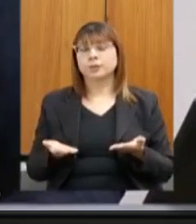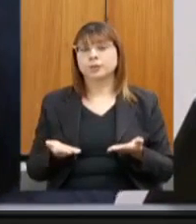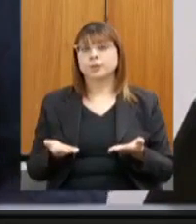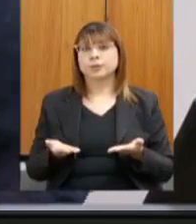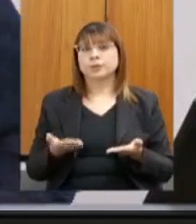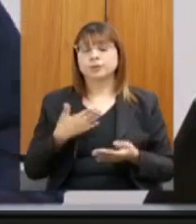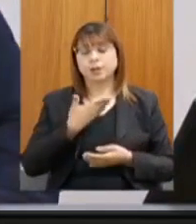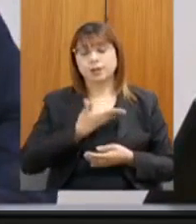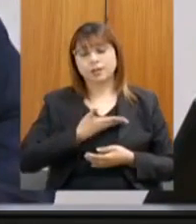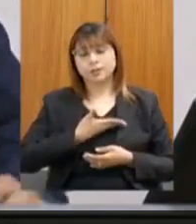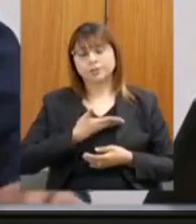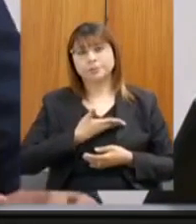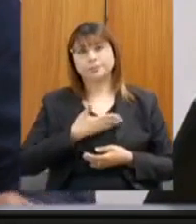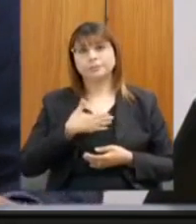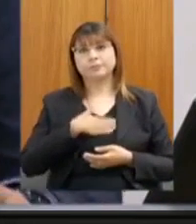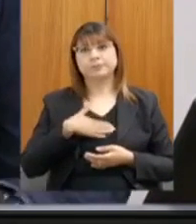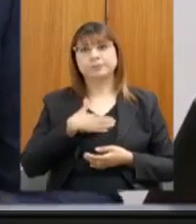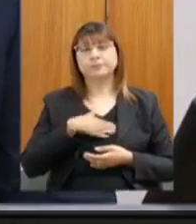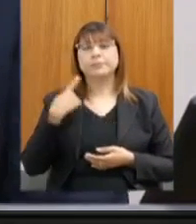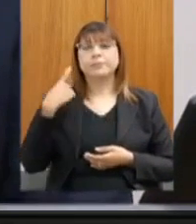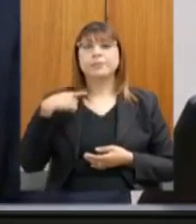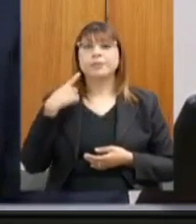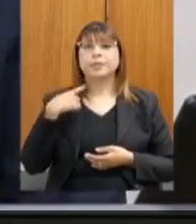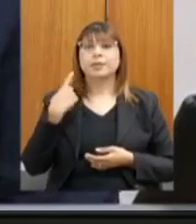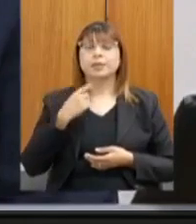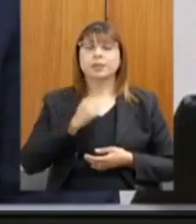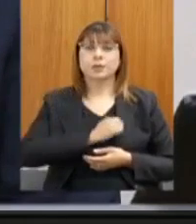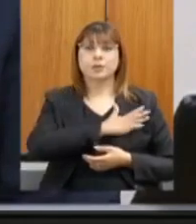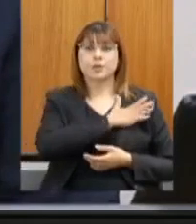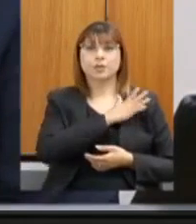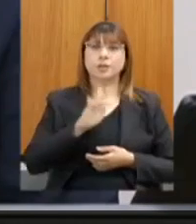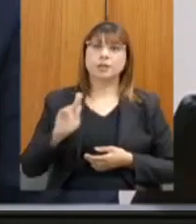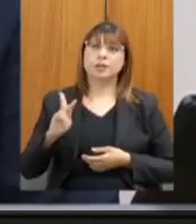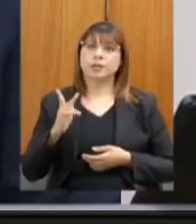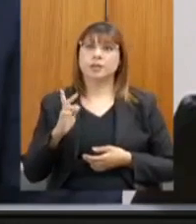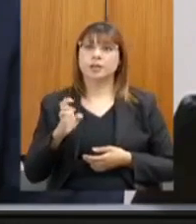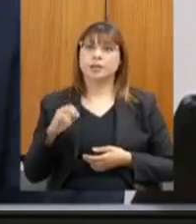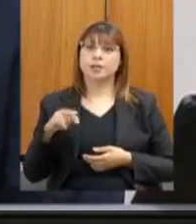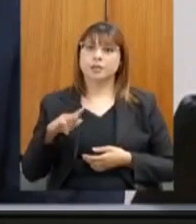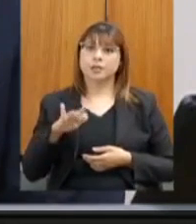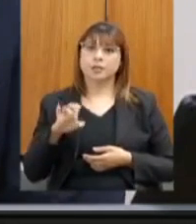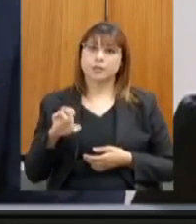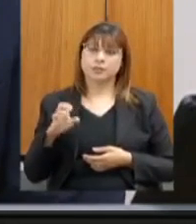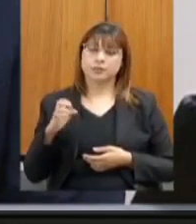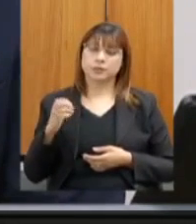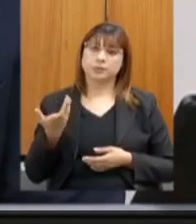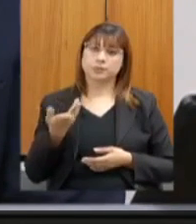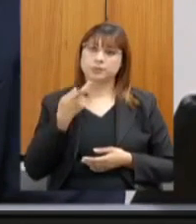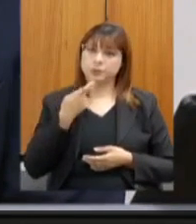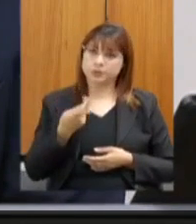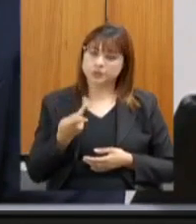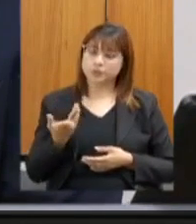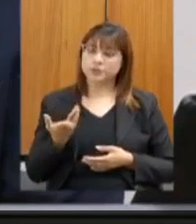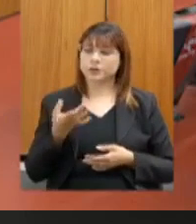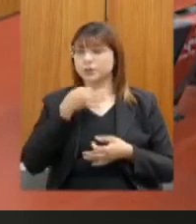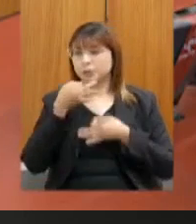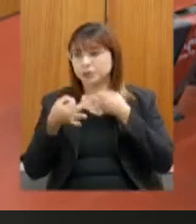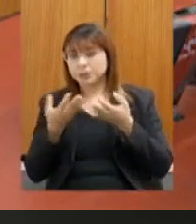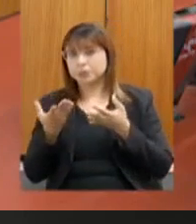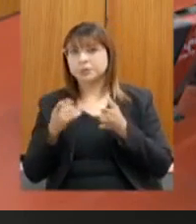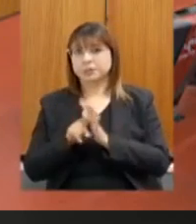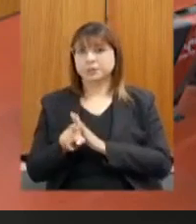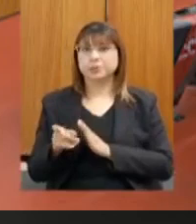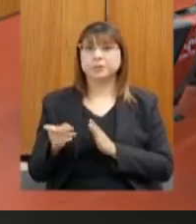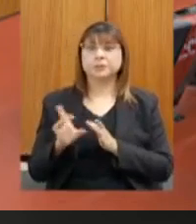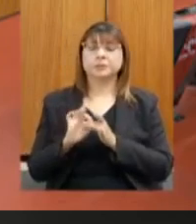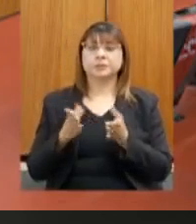nosso querido amigo deputado Coronel Henrique para suas considerações e suas indagações. Com a palavra, Coronel